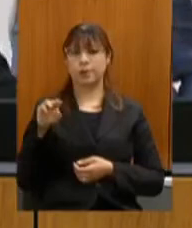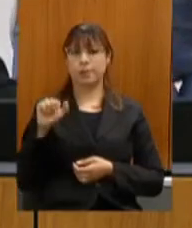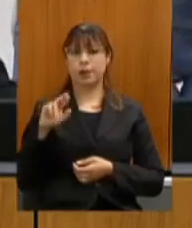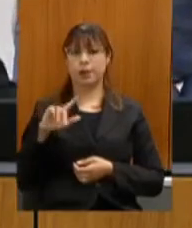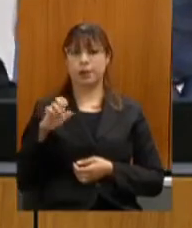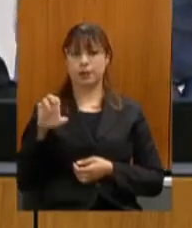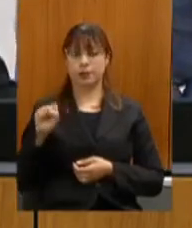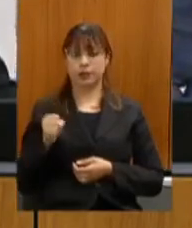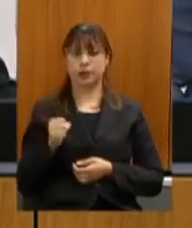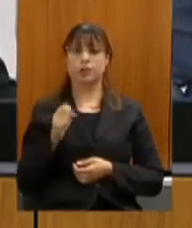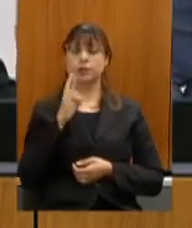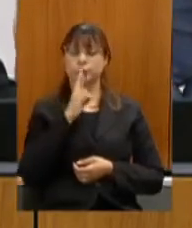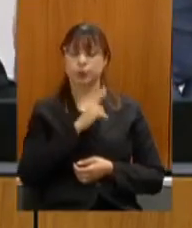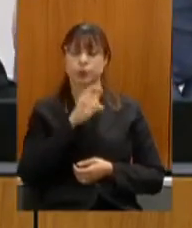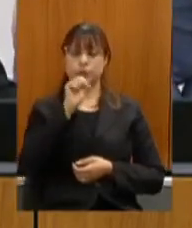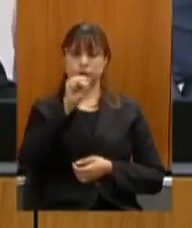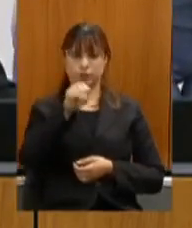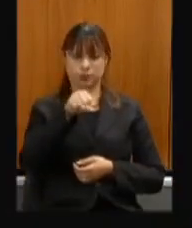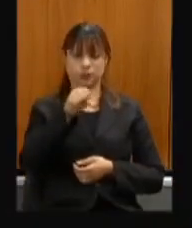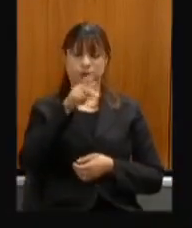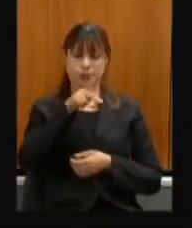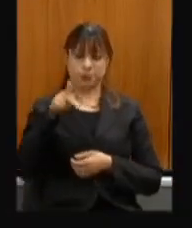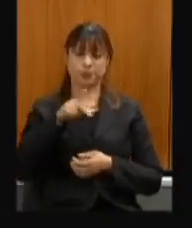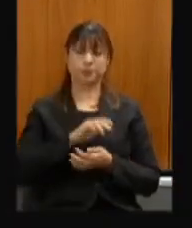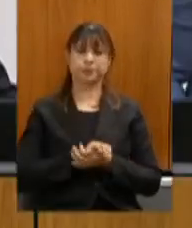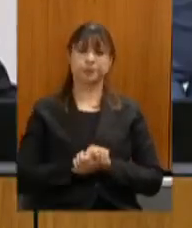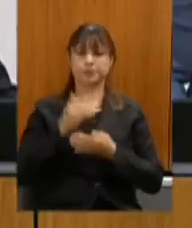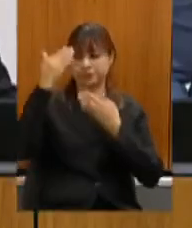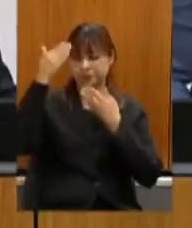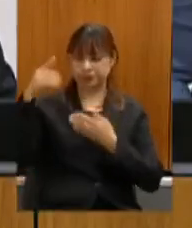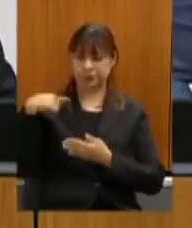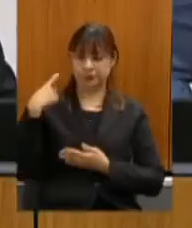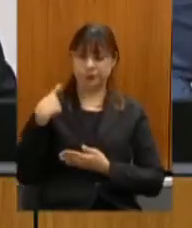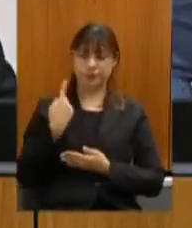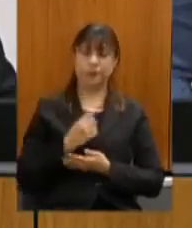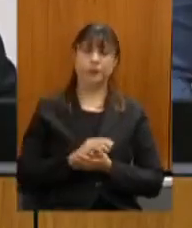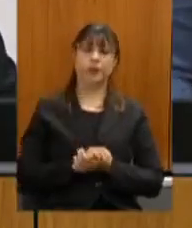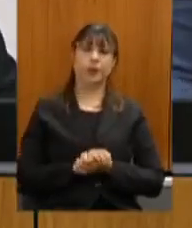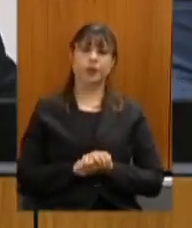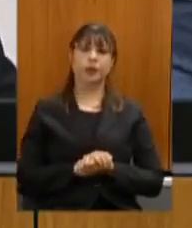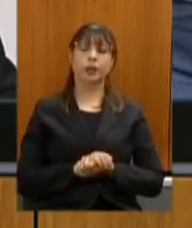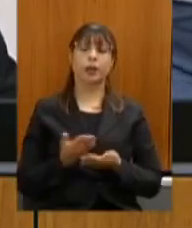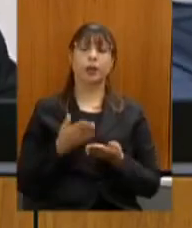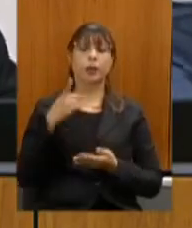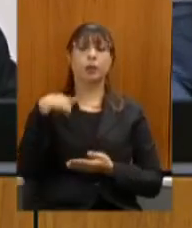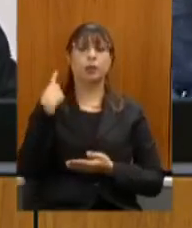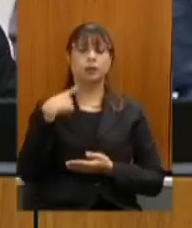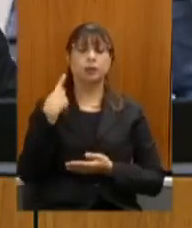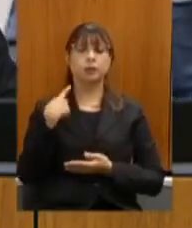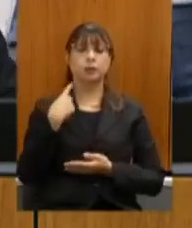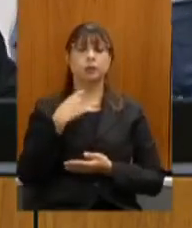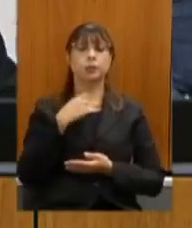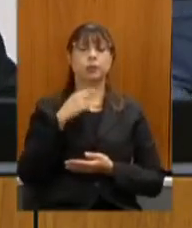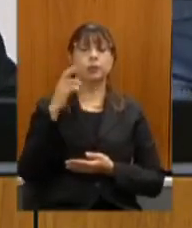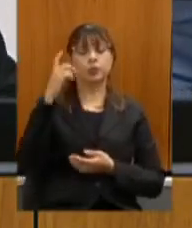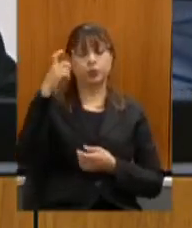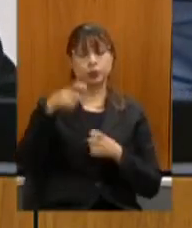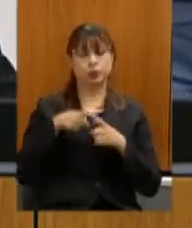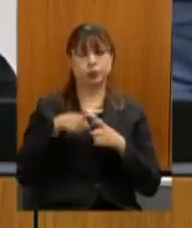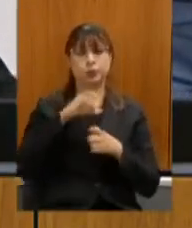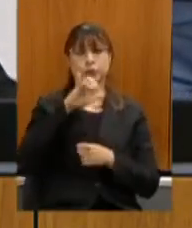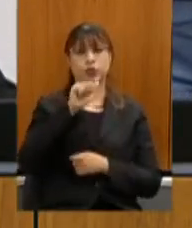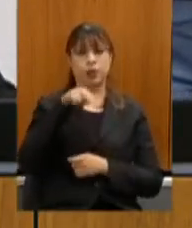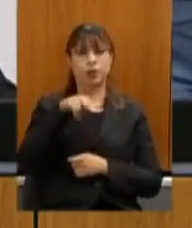virgílio guimarães vota sim senhor presidente obrigado deputado virgílio guimarães deputado doutor jean freire